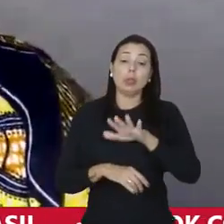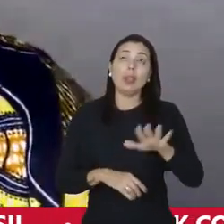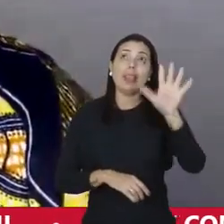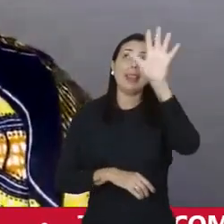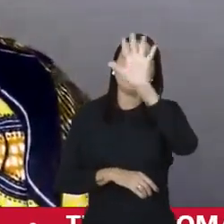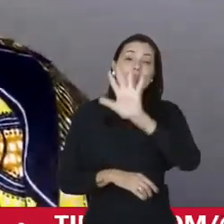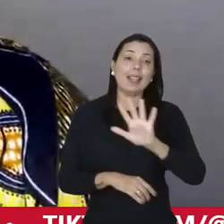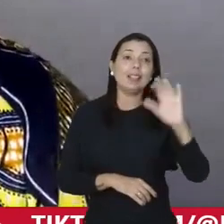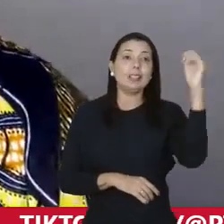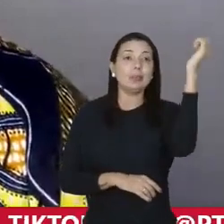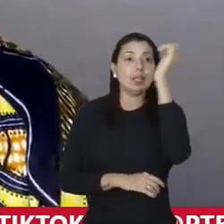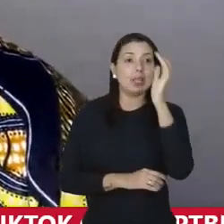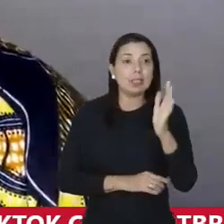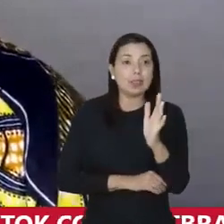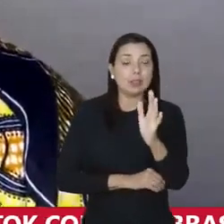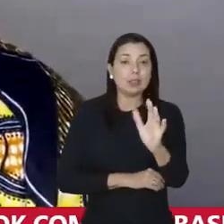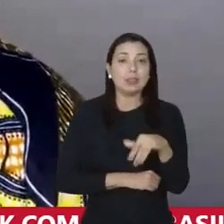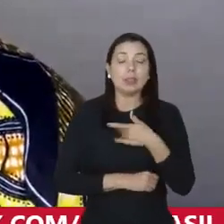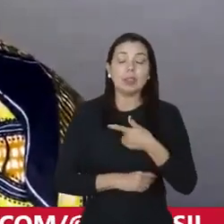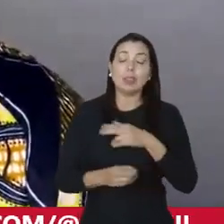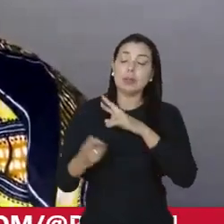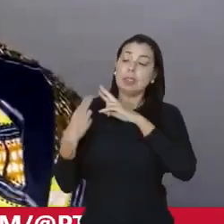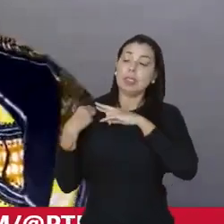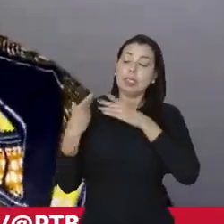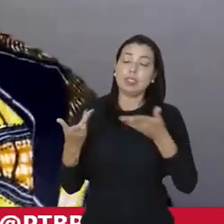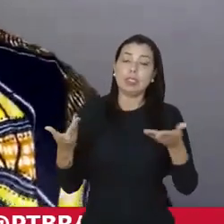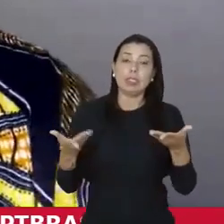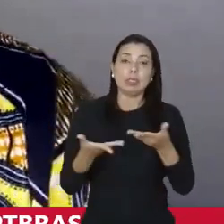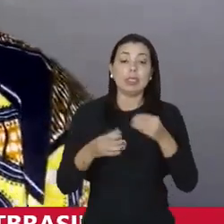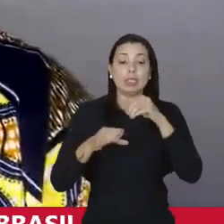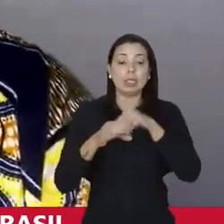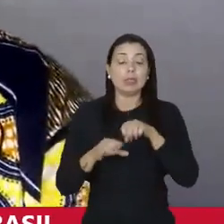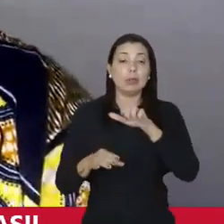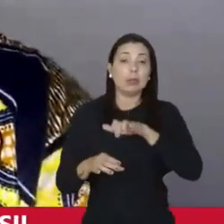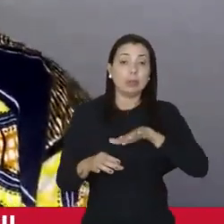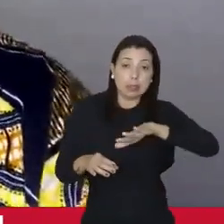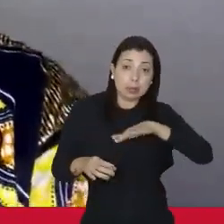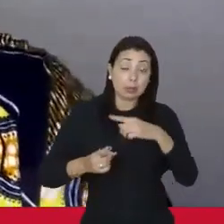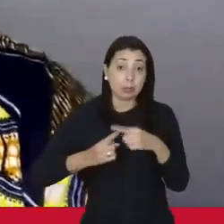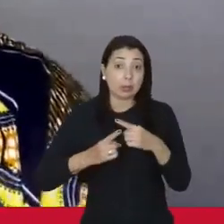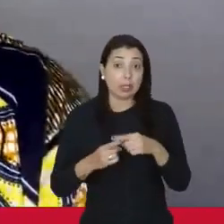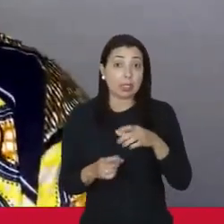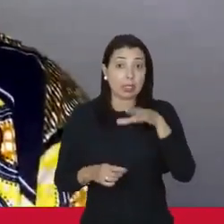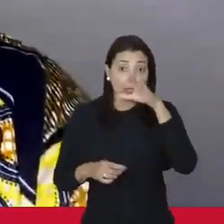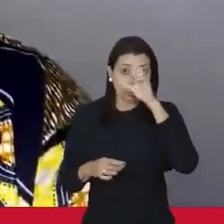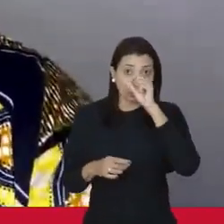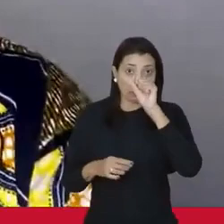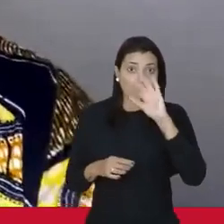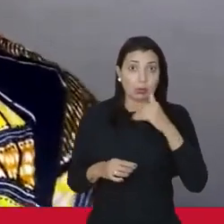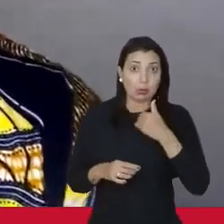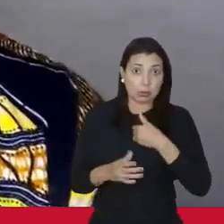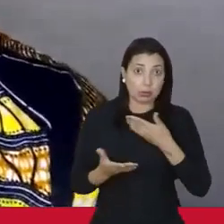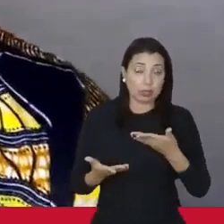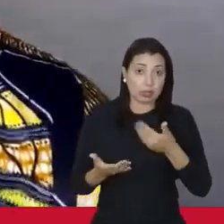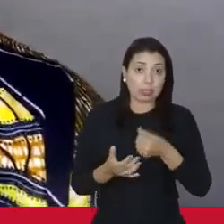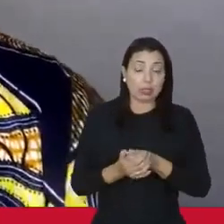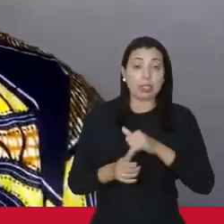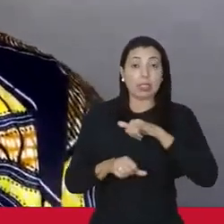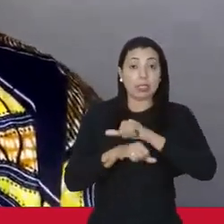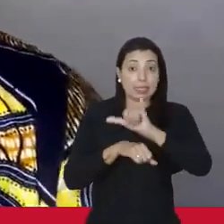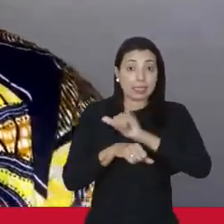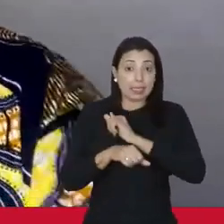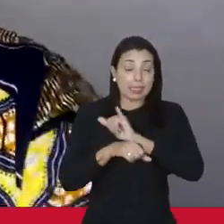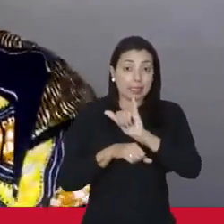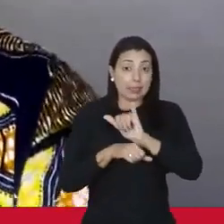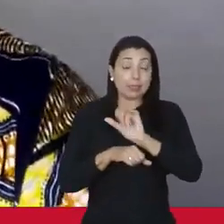nacional diante, obviamente, da responsabilidade que é estar dentro desses espaços. Porque a gente aprende com isso. Nós somos estratégicos.